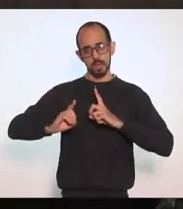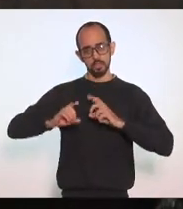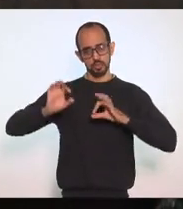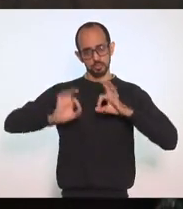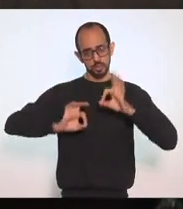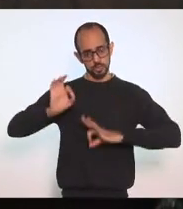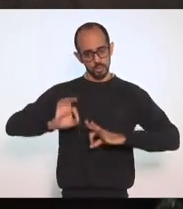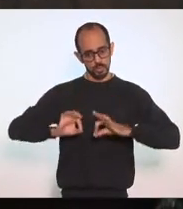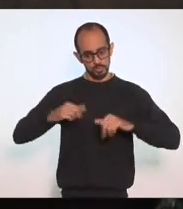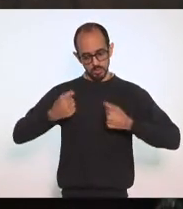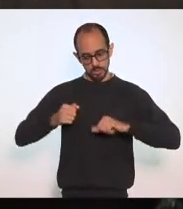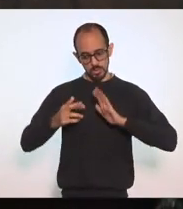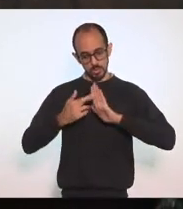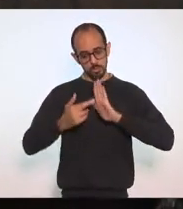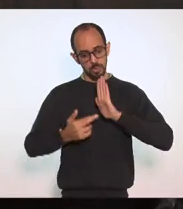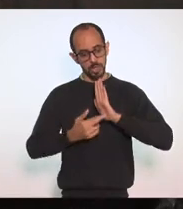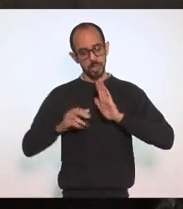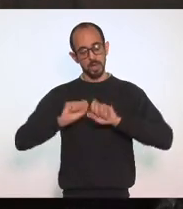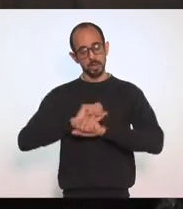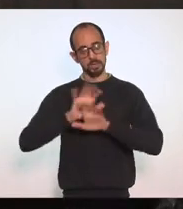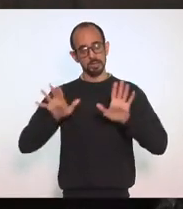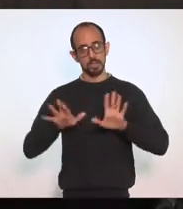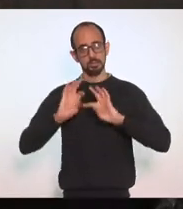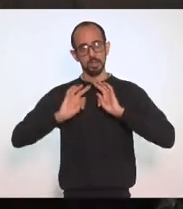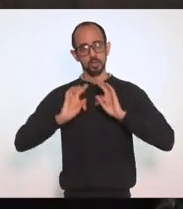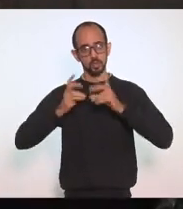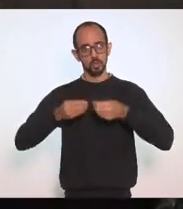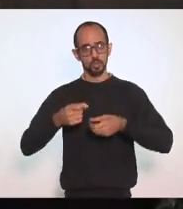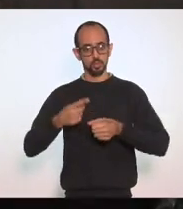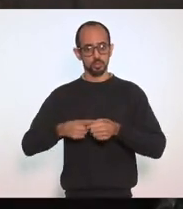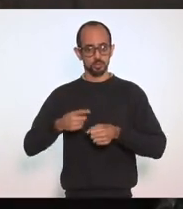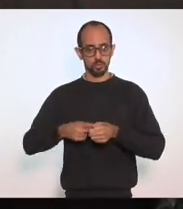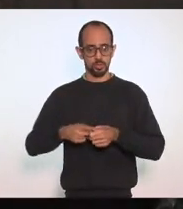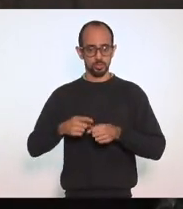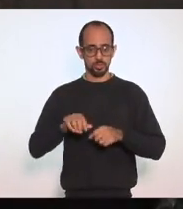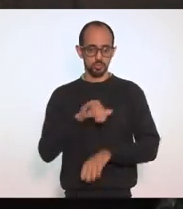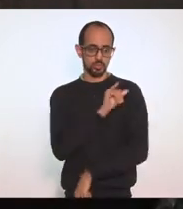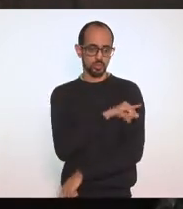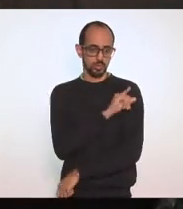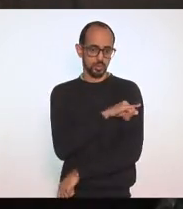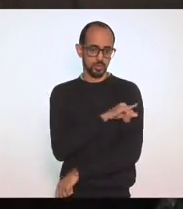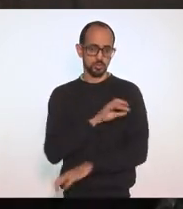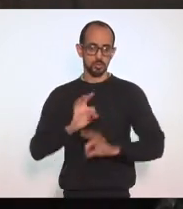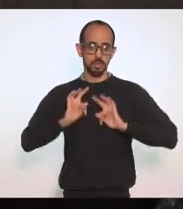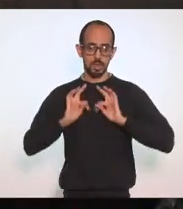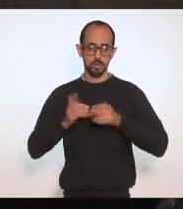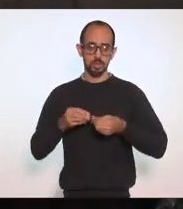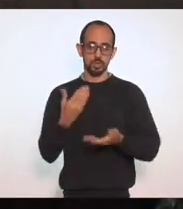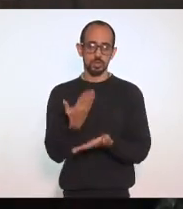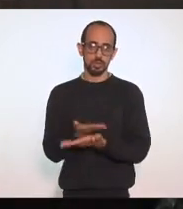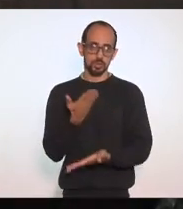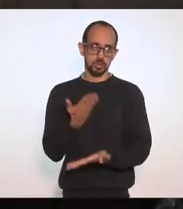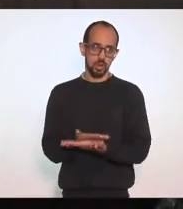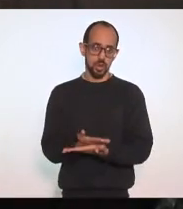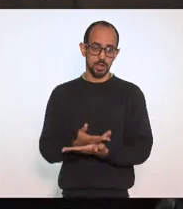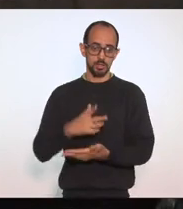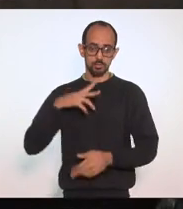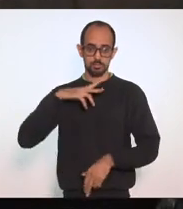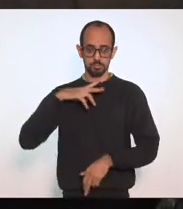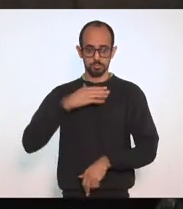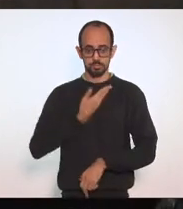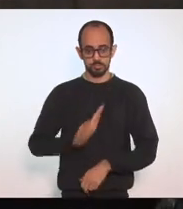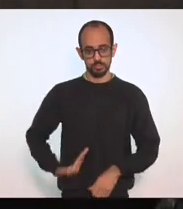padrão comum Um critério comum Para todos os municípios Do Rio de Janeiro Para todas as escolas Públicas Ou particulares